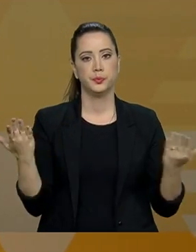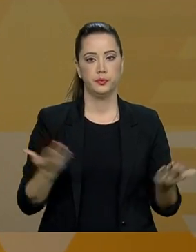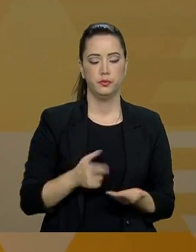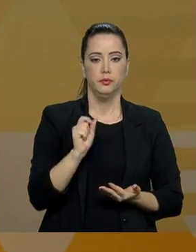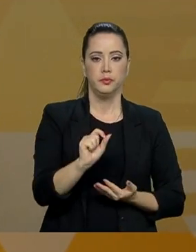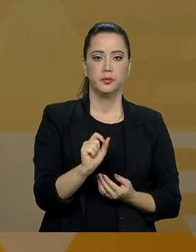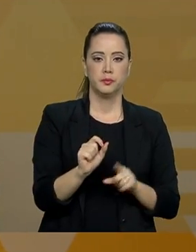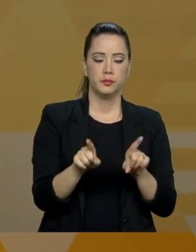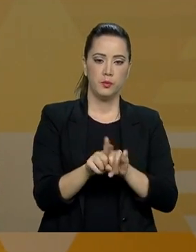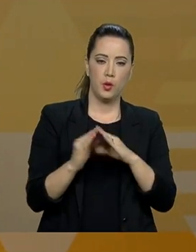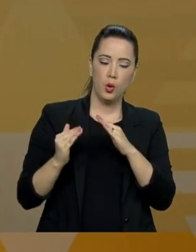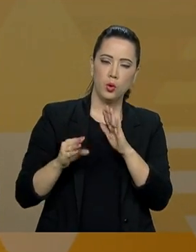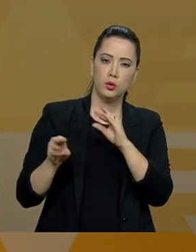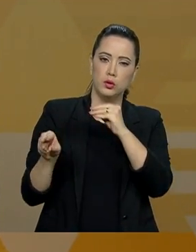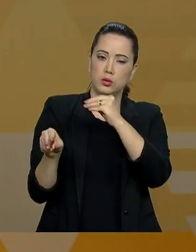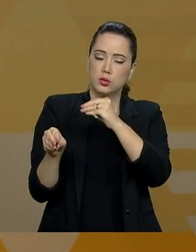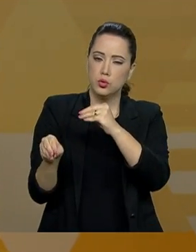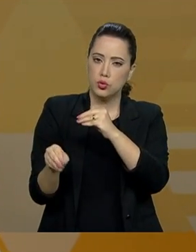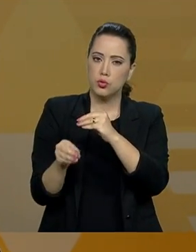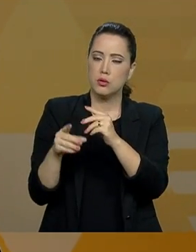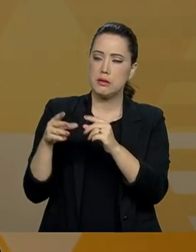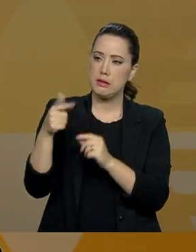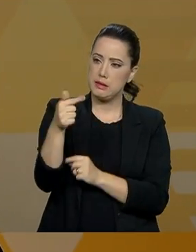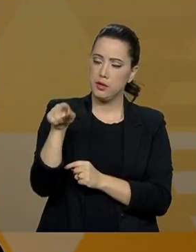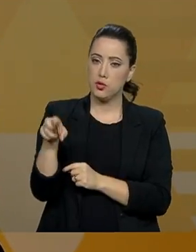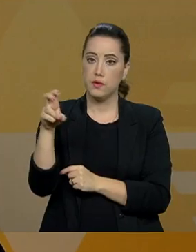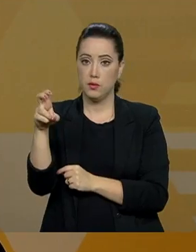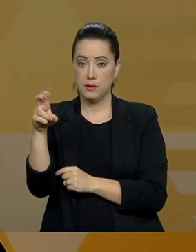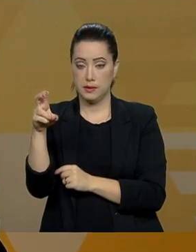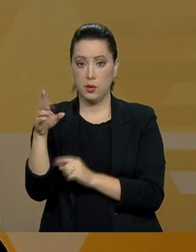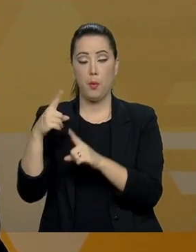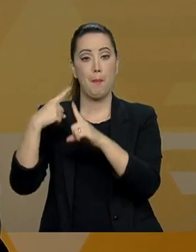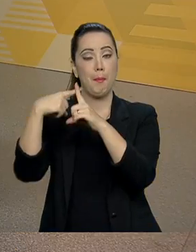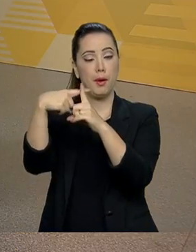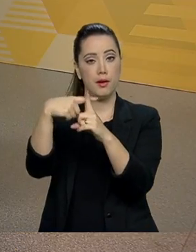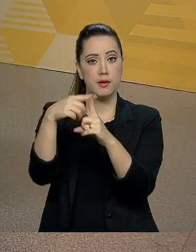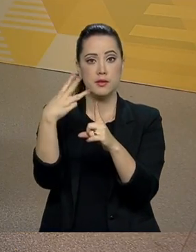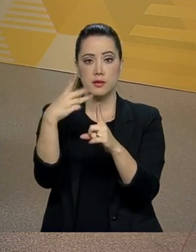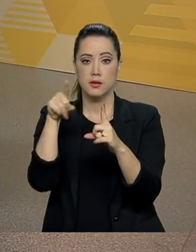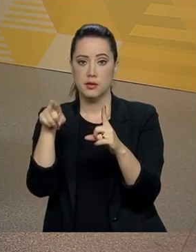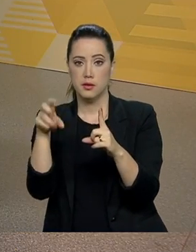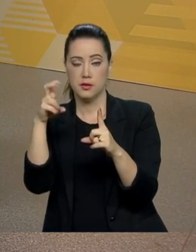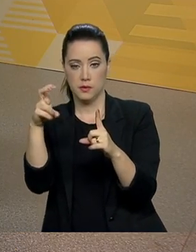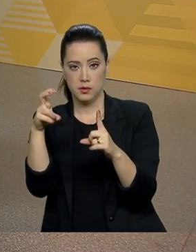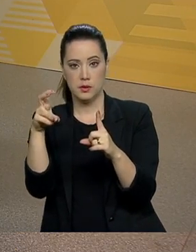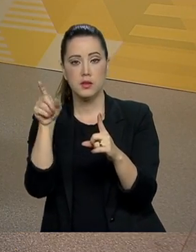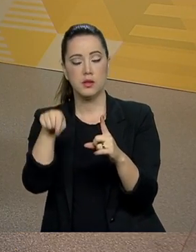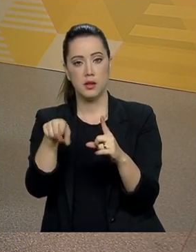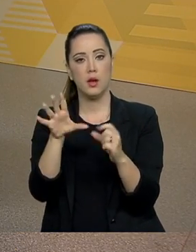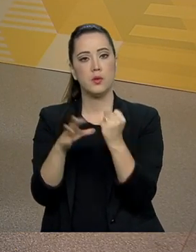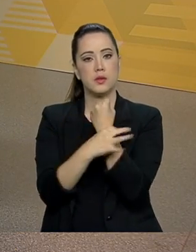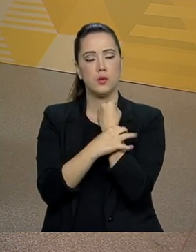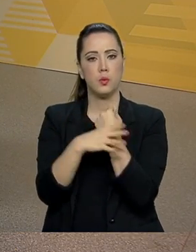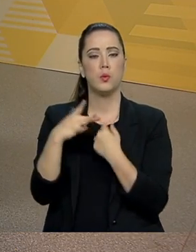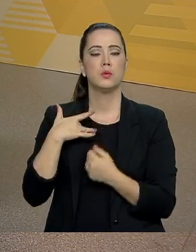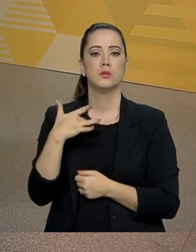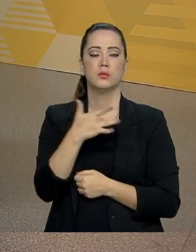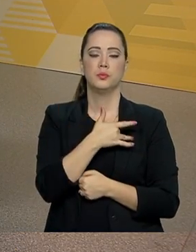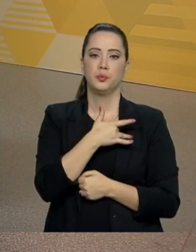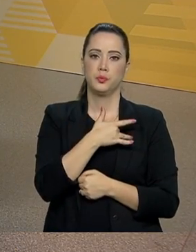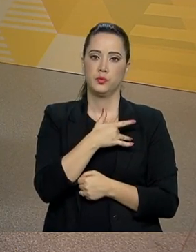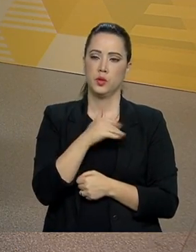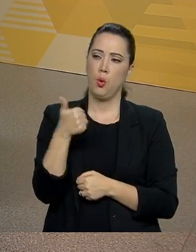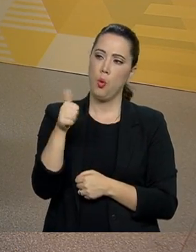Acrescido de 3,5% do seguro-saúde, de uma auxílio-saúde.